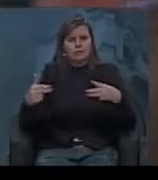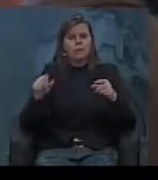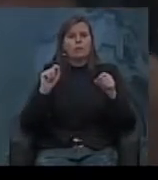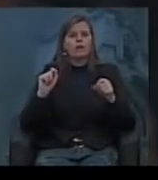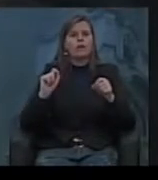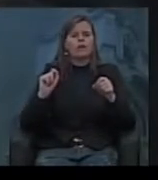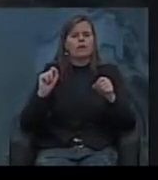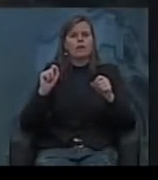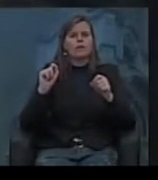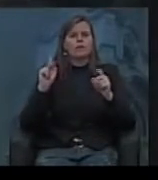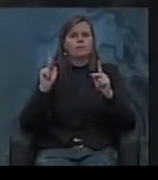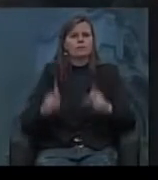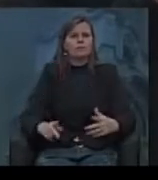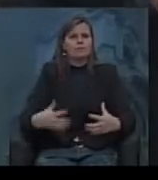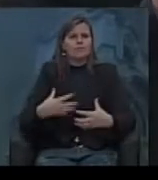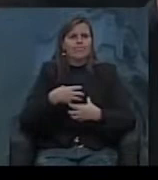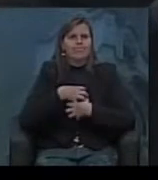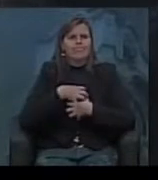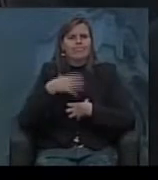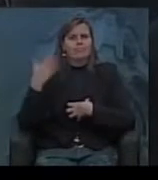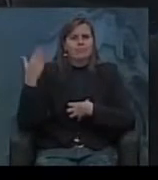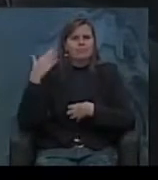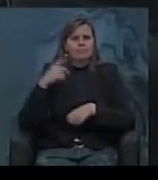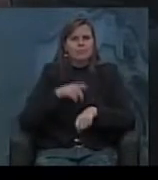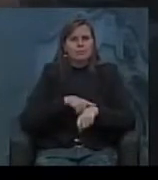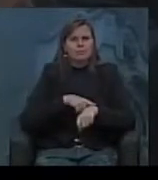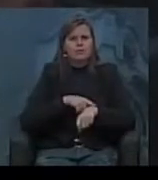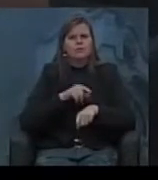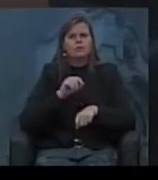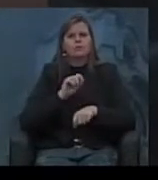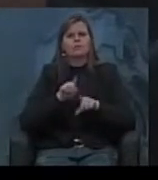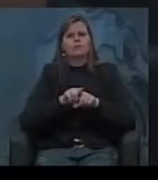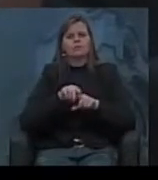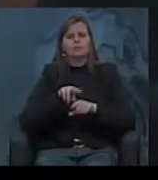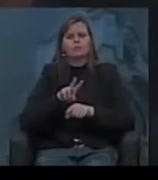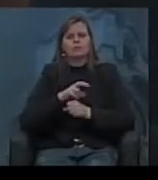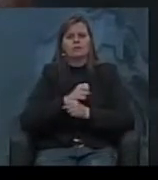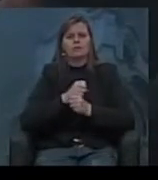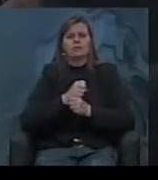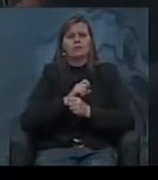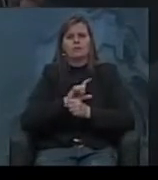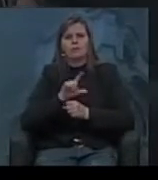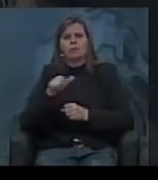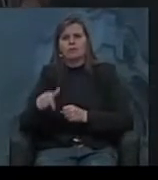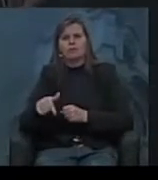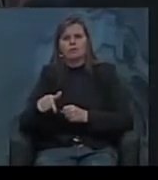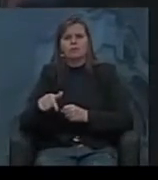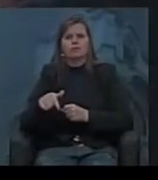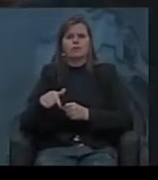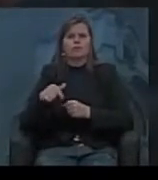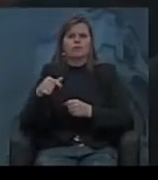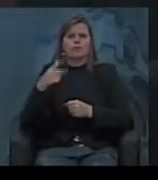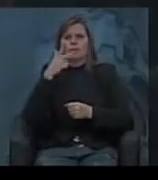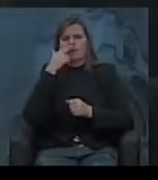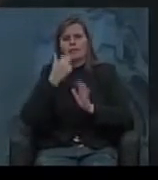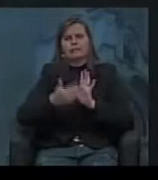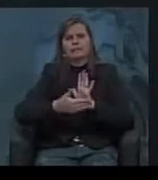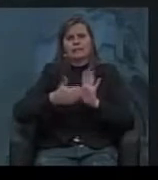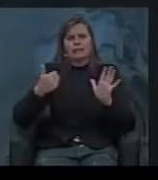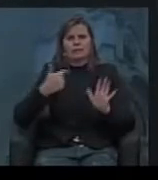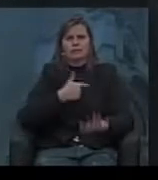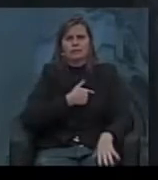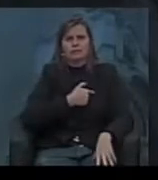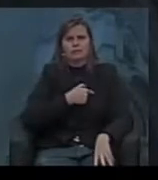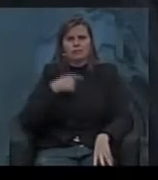reações a essa criação, e os dois anos depois, a queda de Getúlio, se não tem uma vinculação direta, está aí com a